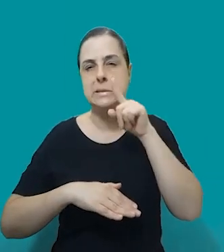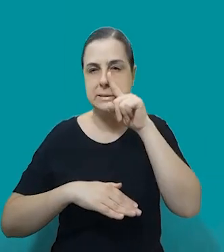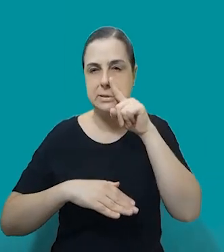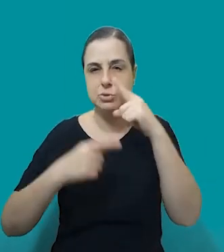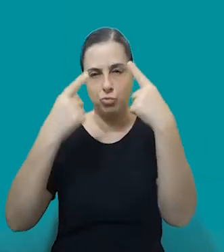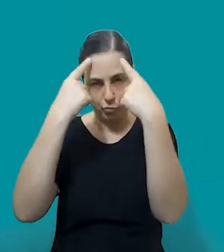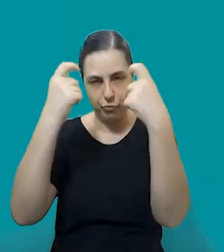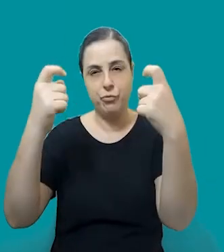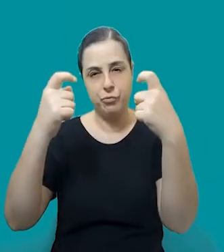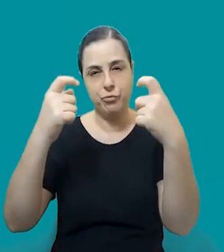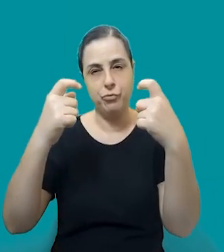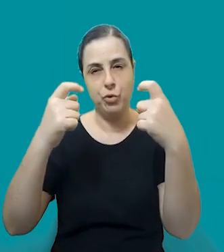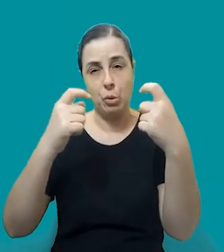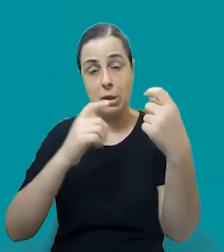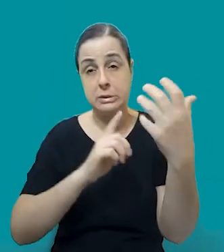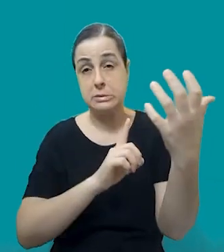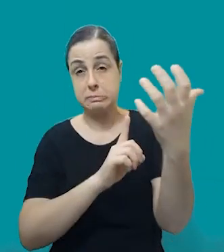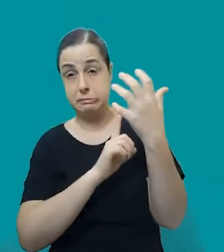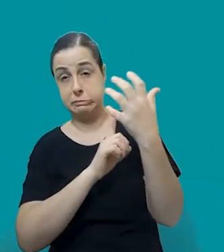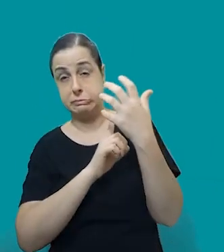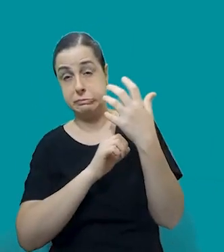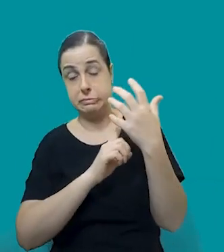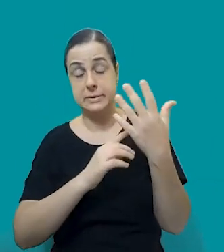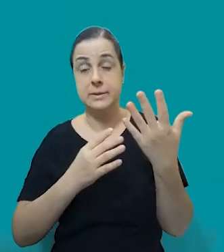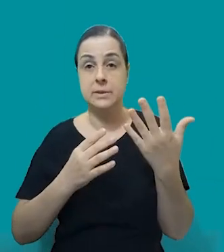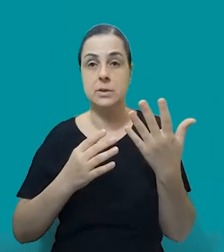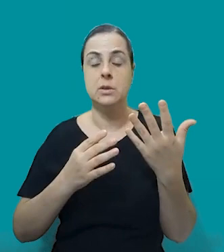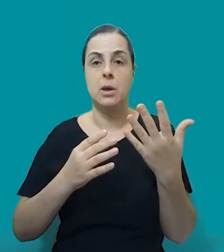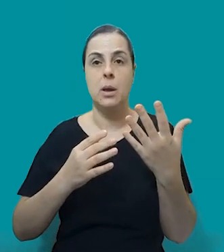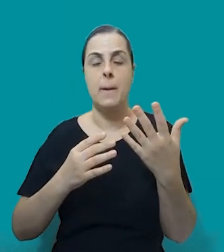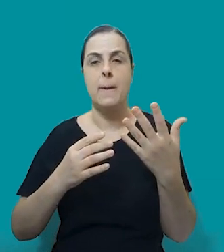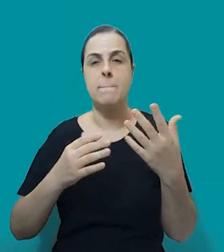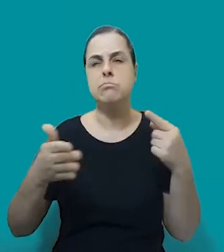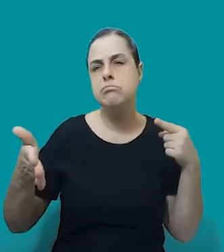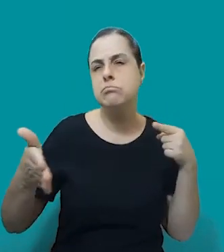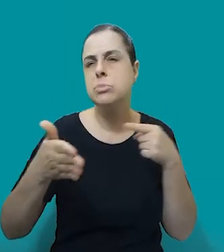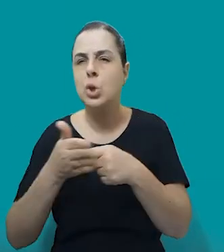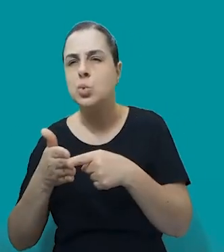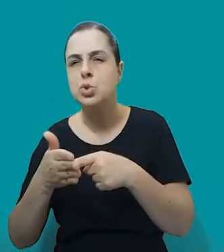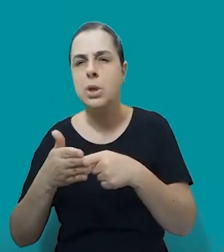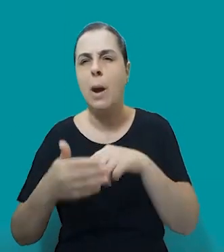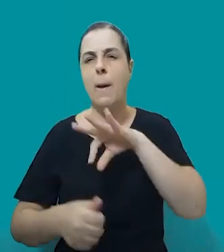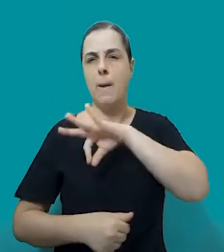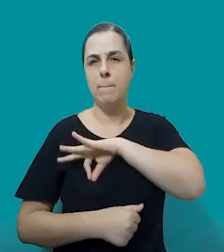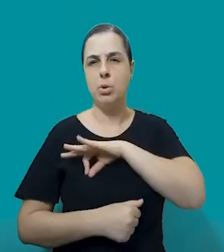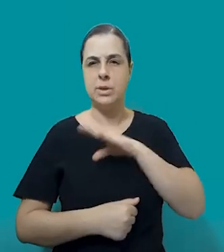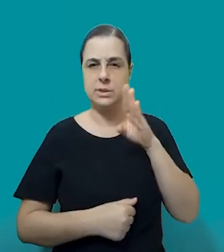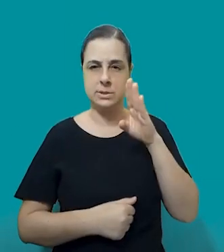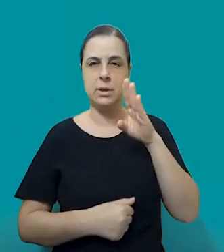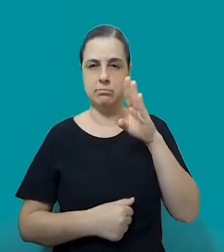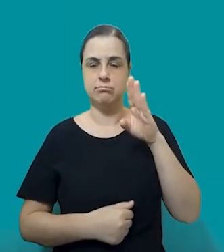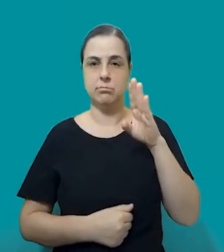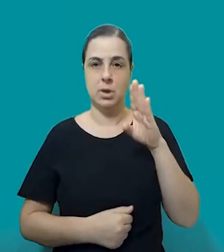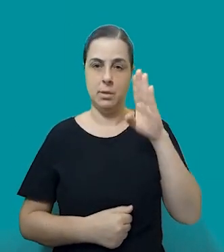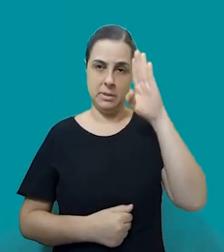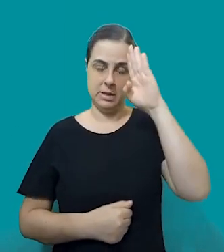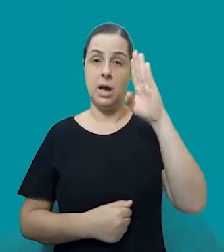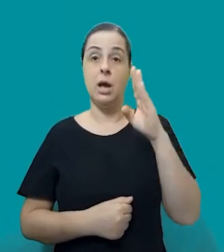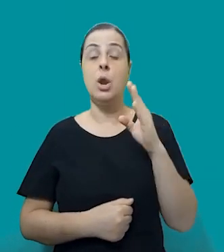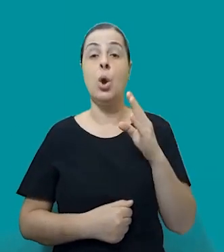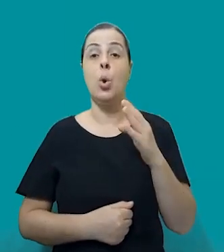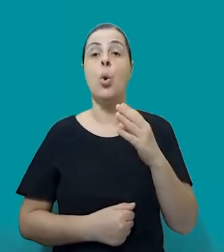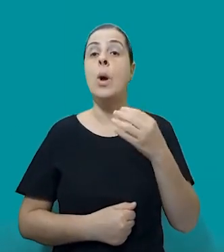situação de violência ocorrendo no momento, é polícia militar ligar o 9-0. Felizmente, a polícia militar tem se